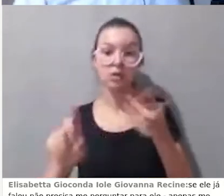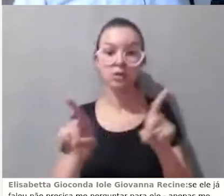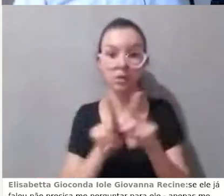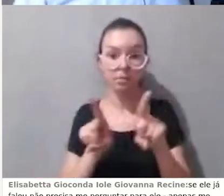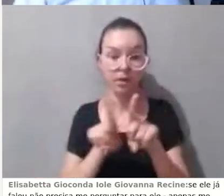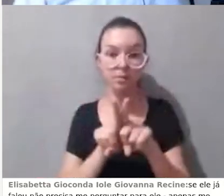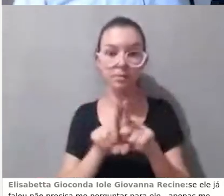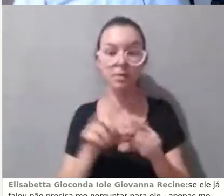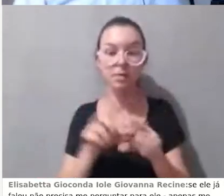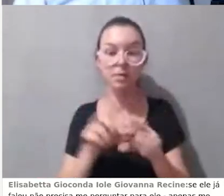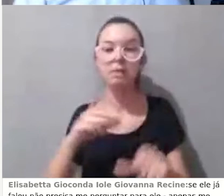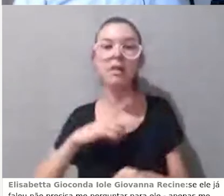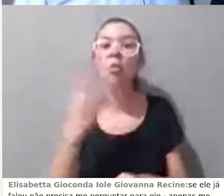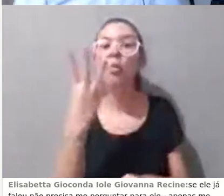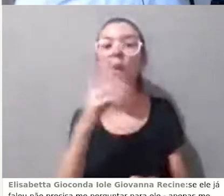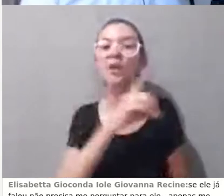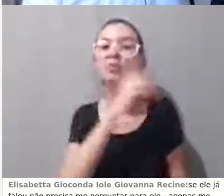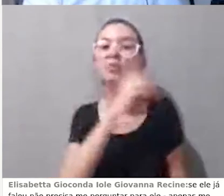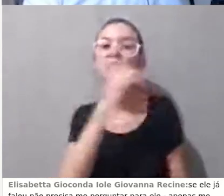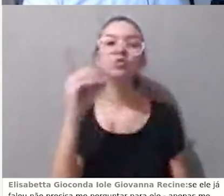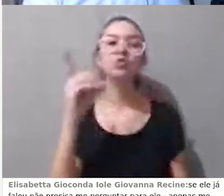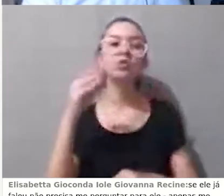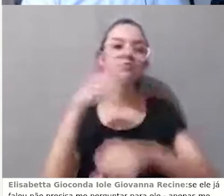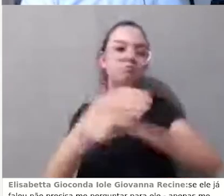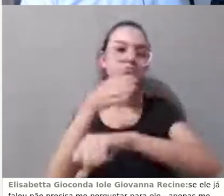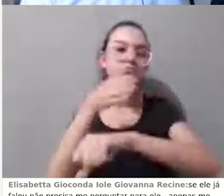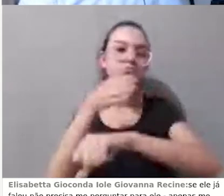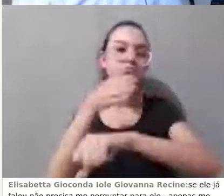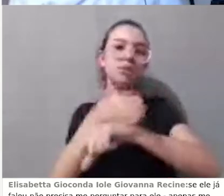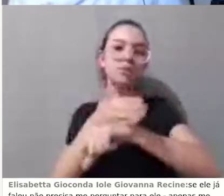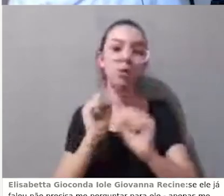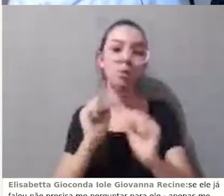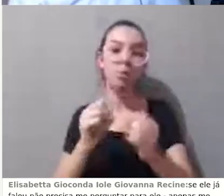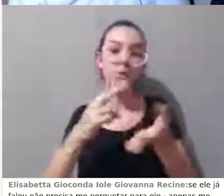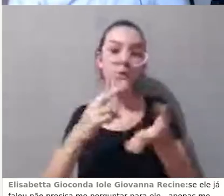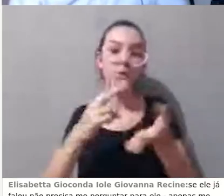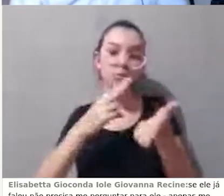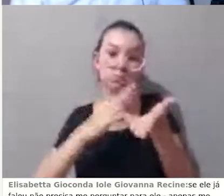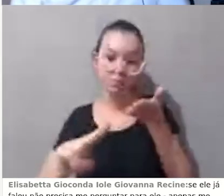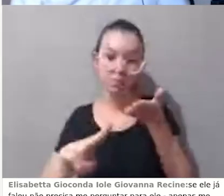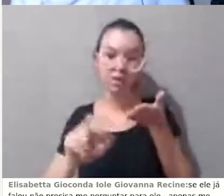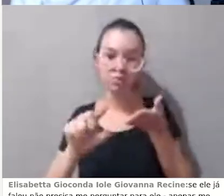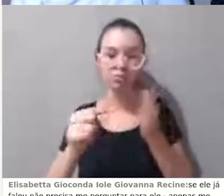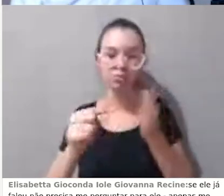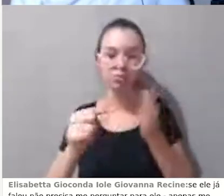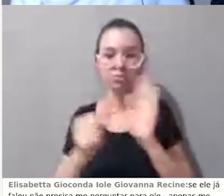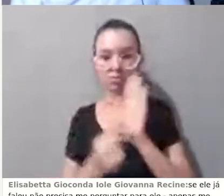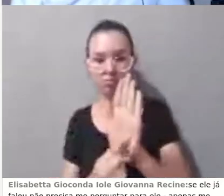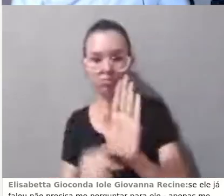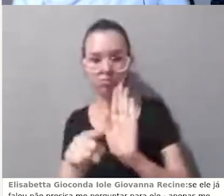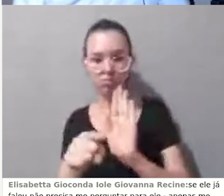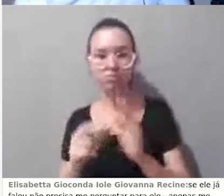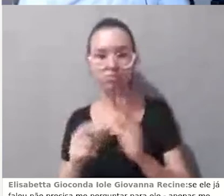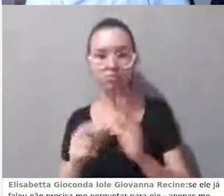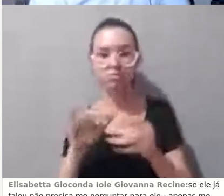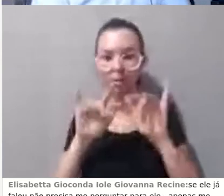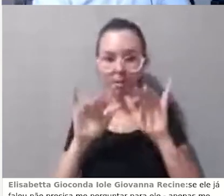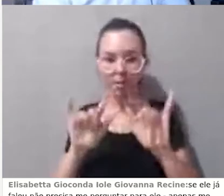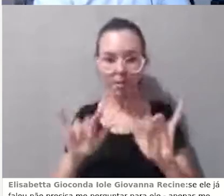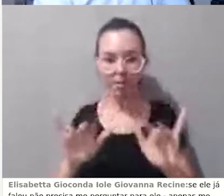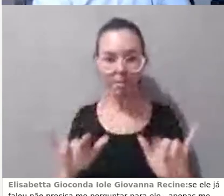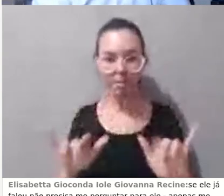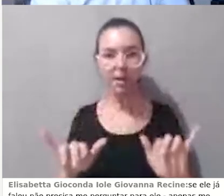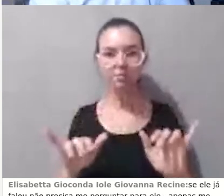se eu quisesse mandar uma mensagem para ele, eu poderia clicar aqui e escrever uma mensagem de interação